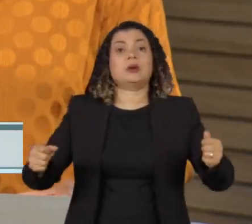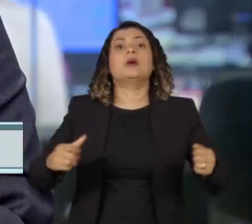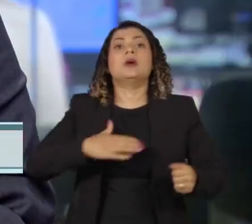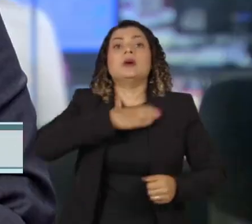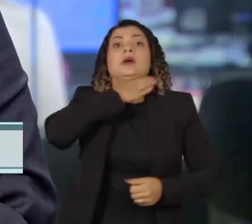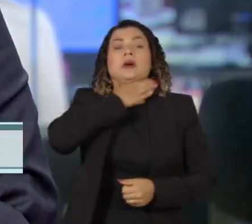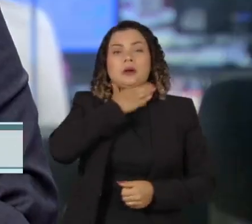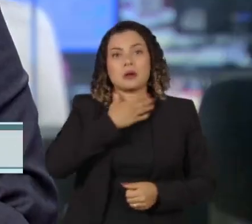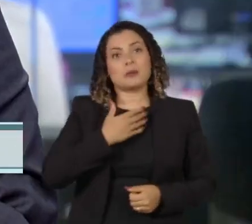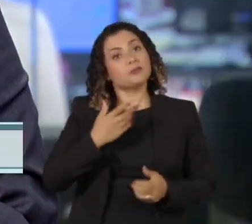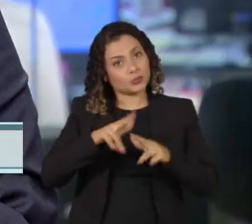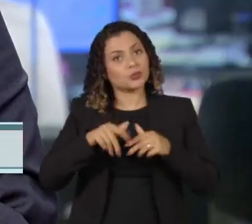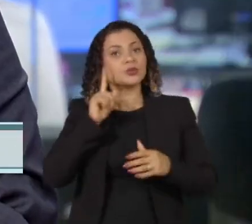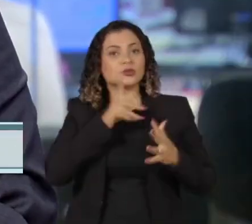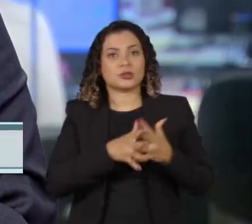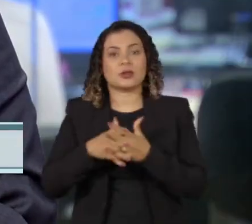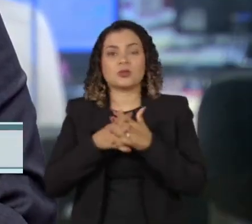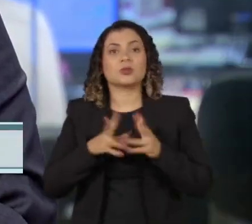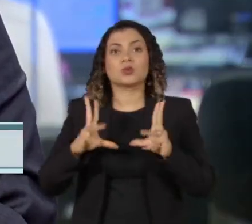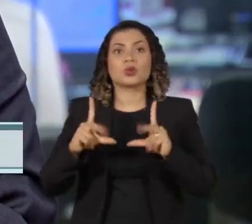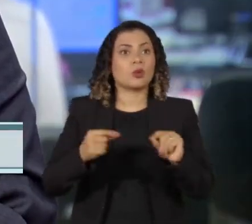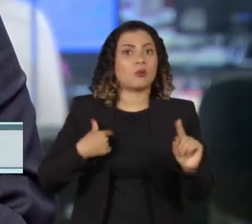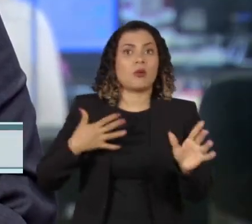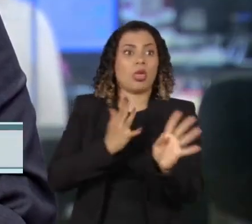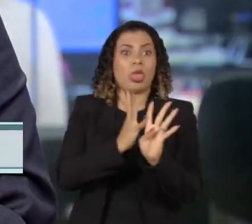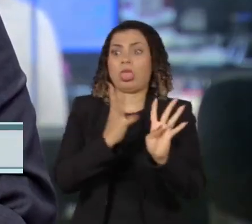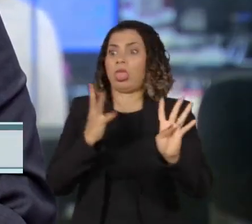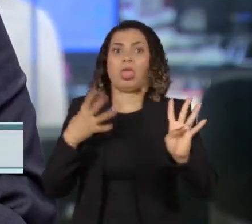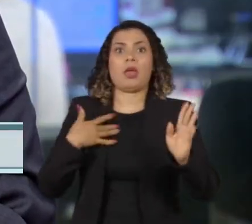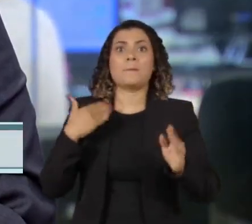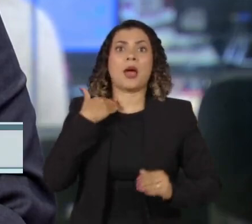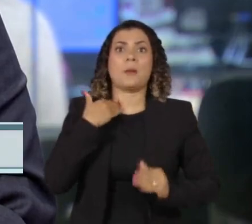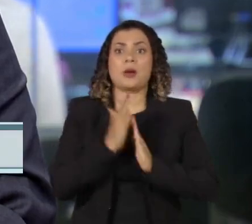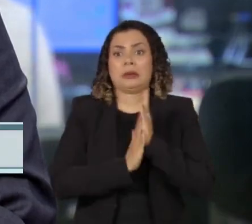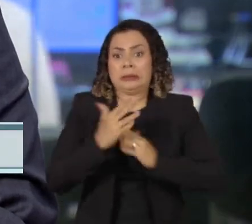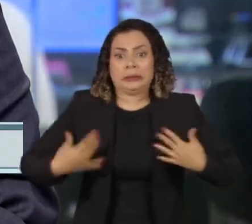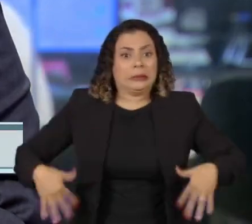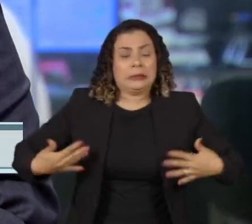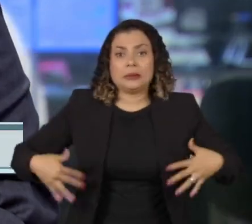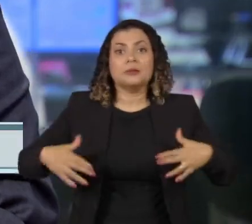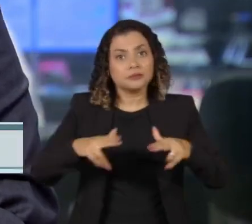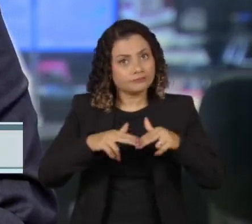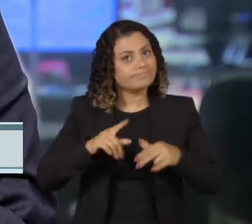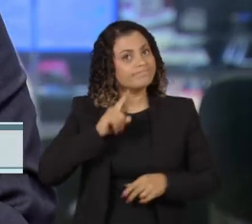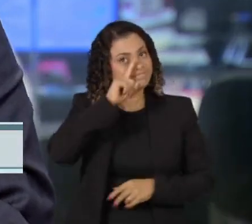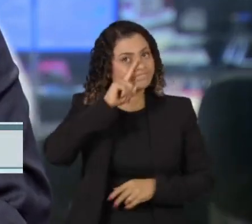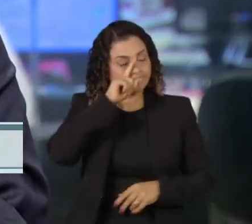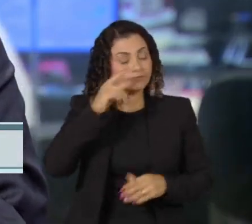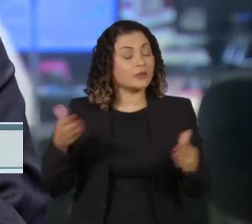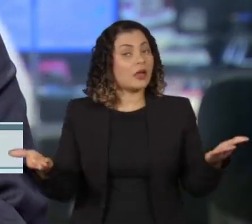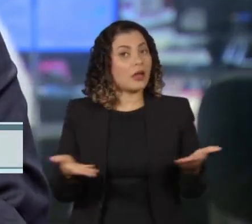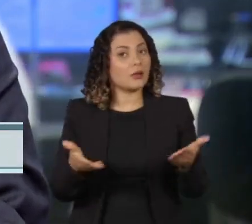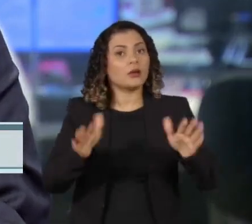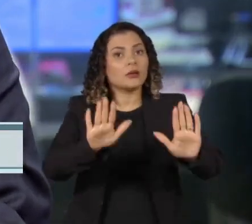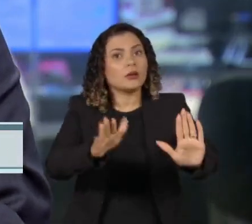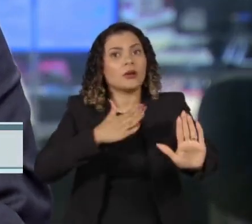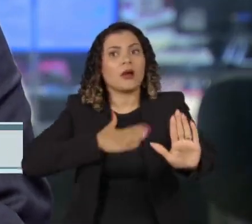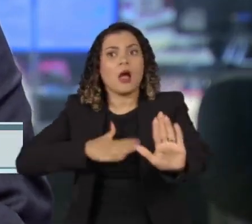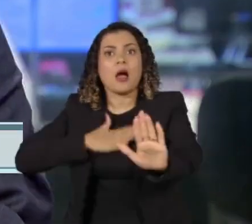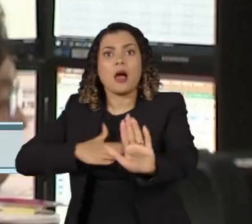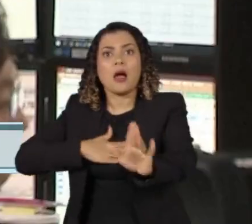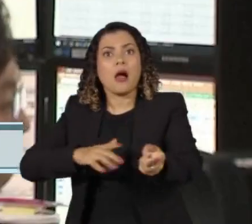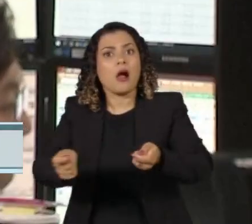bancos. O mercado trata a crise como uma turbulência perigosa. Já os governantes tentam tranquilizar o sistema